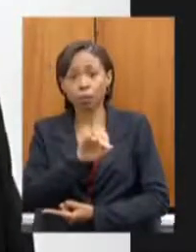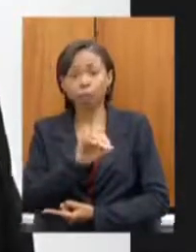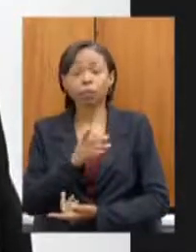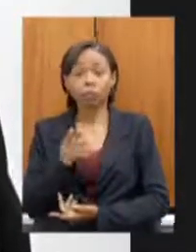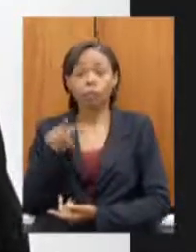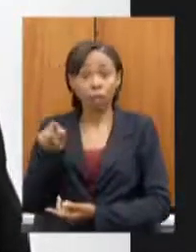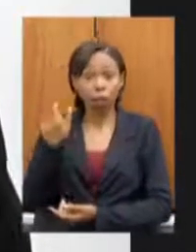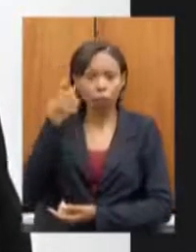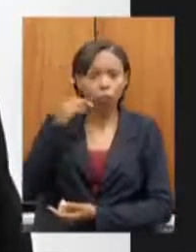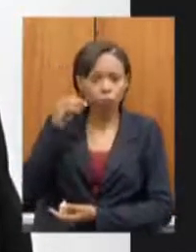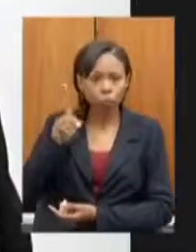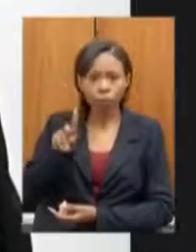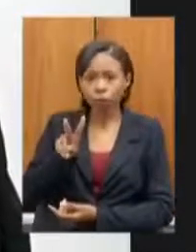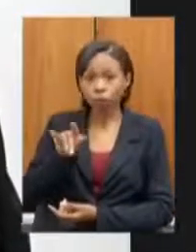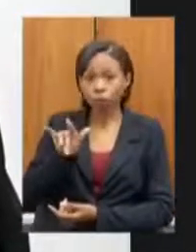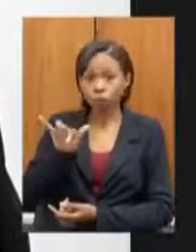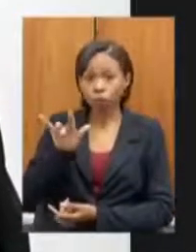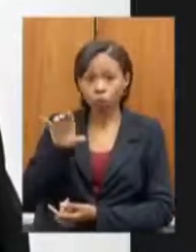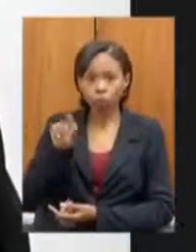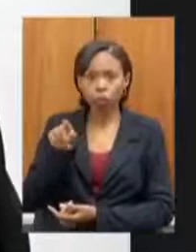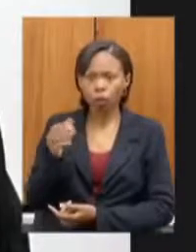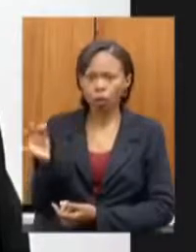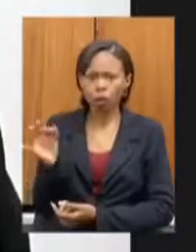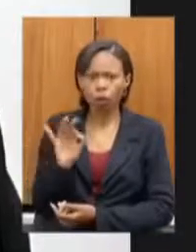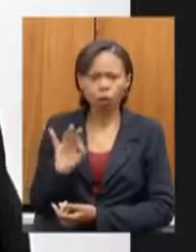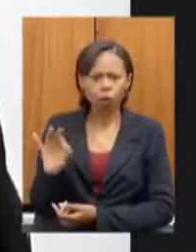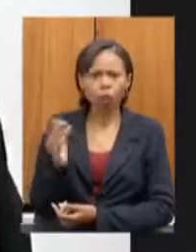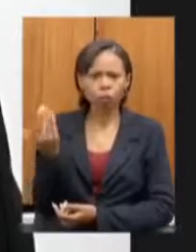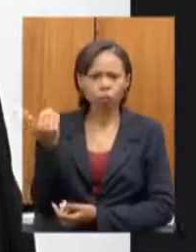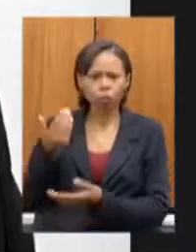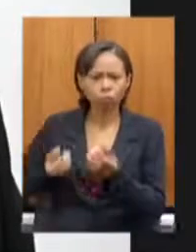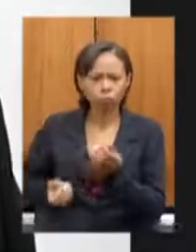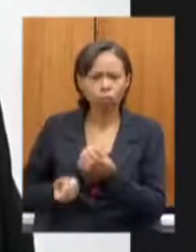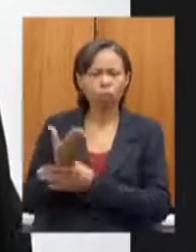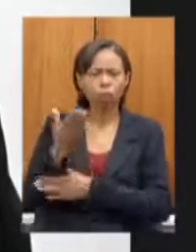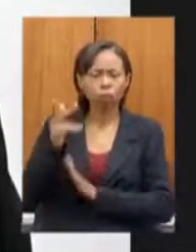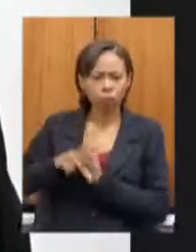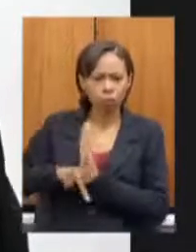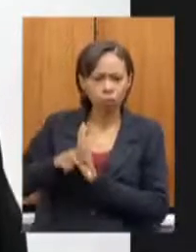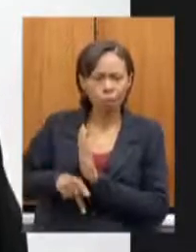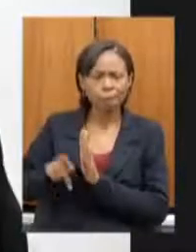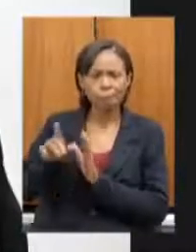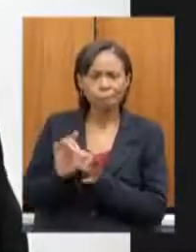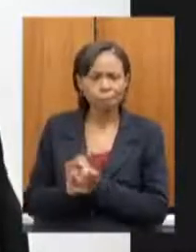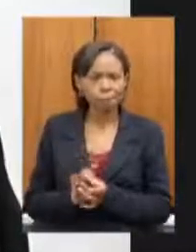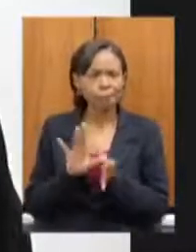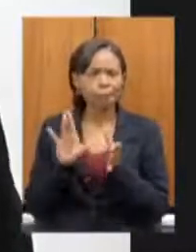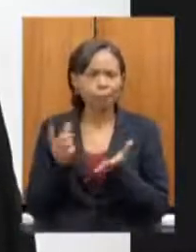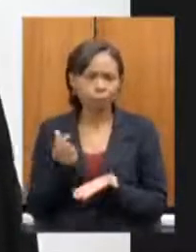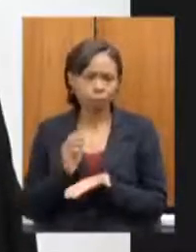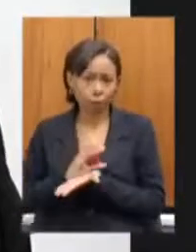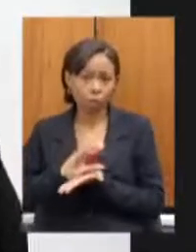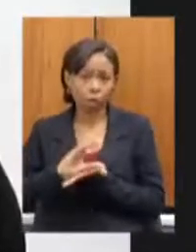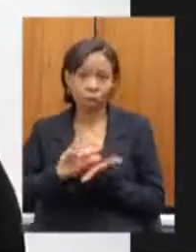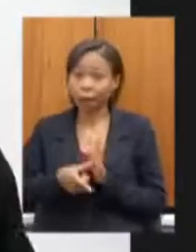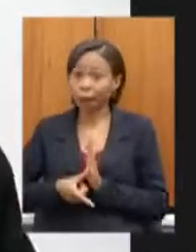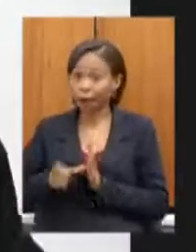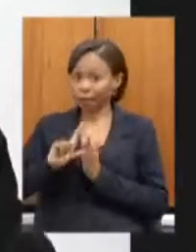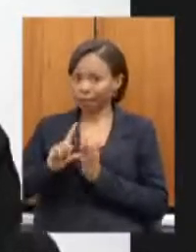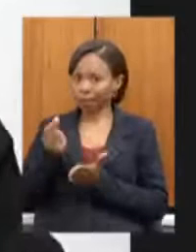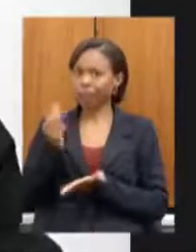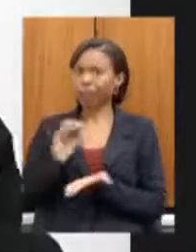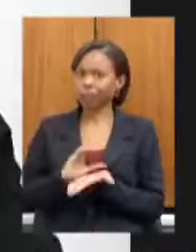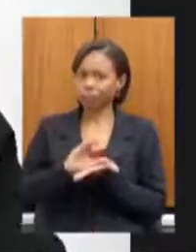dentro dos seus projetos quando criou permitiu a antecipação do aporte o aporte